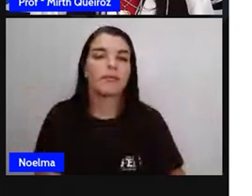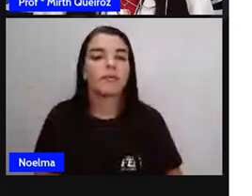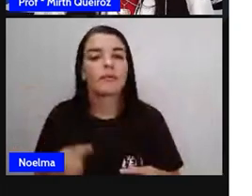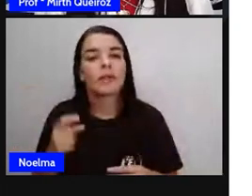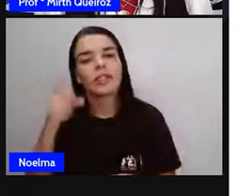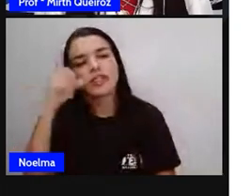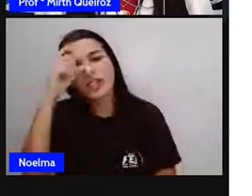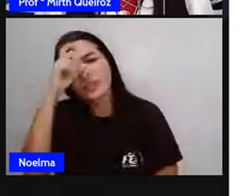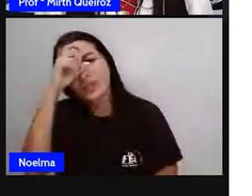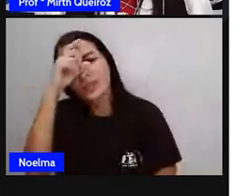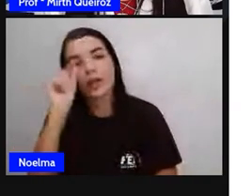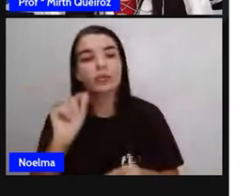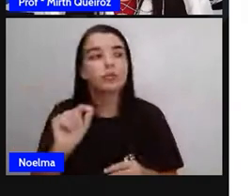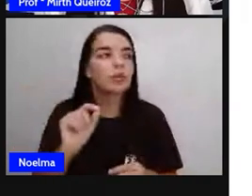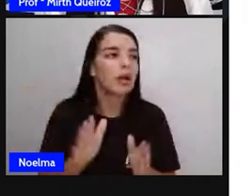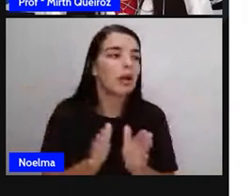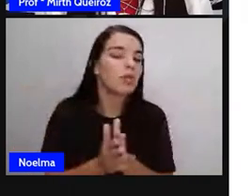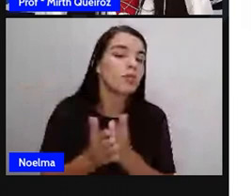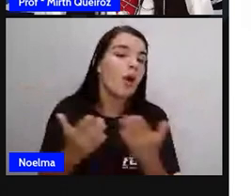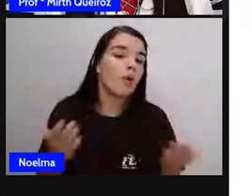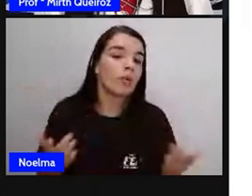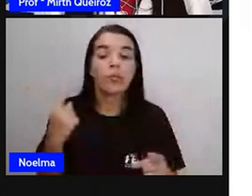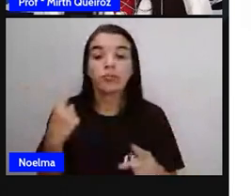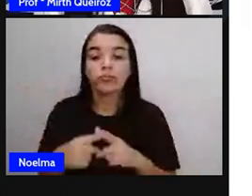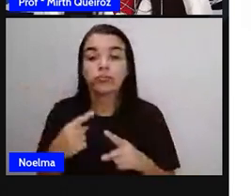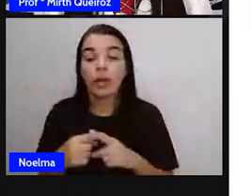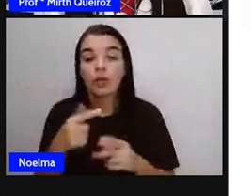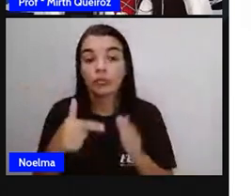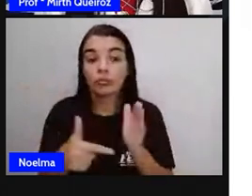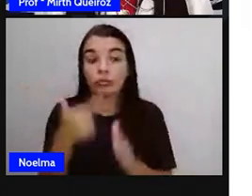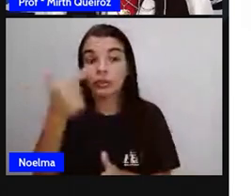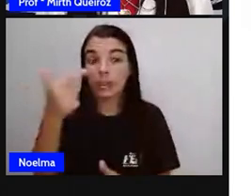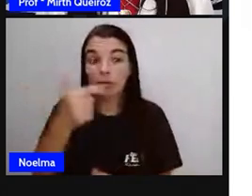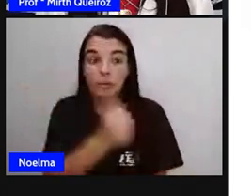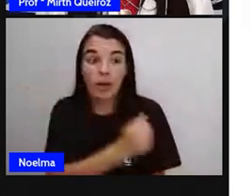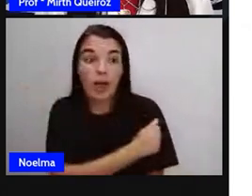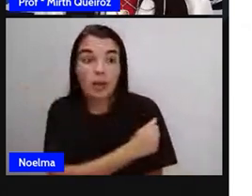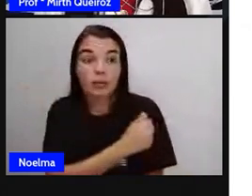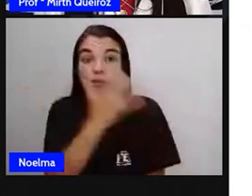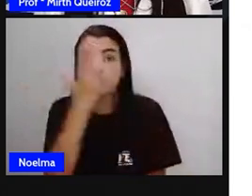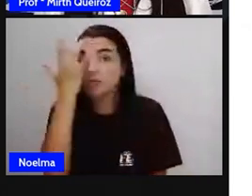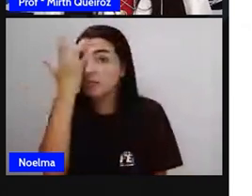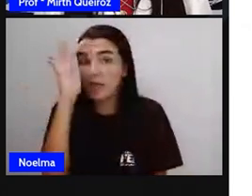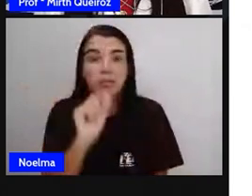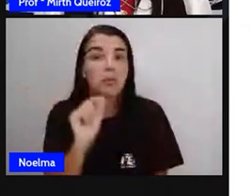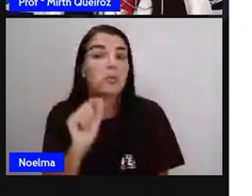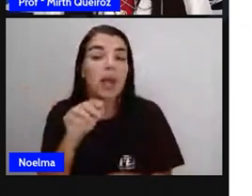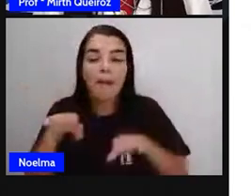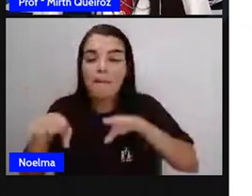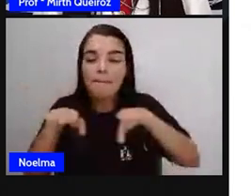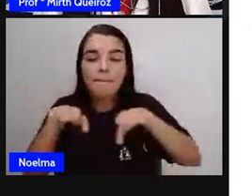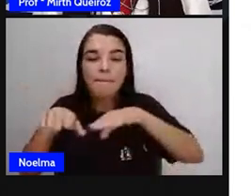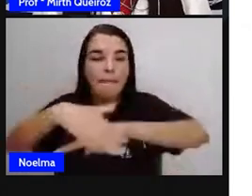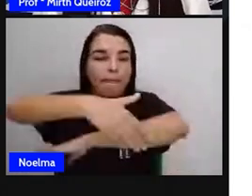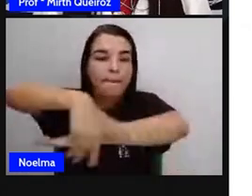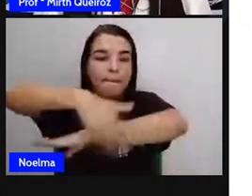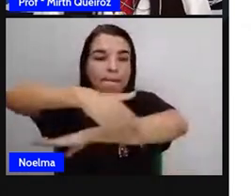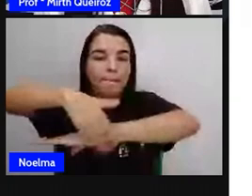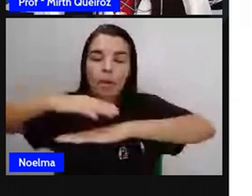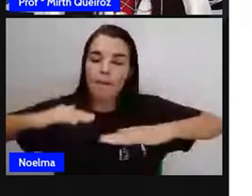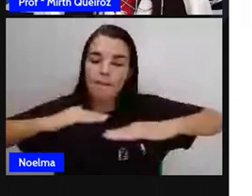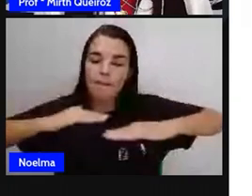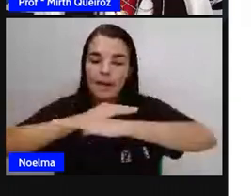percurso? Justamente porque o segundo aluno, ele não sabia o que era uma rua paralela e o que era uma rua